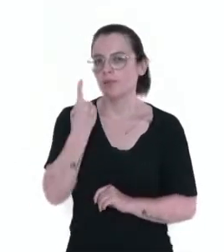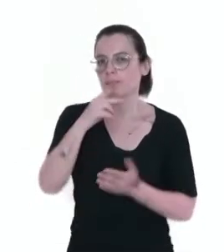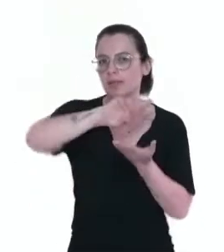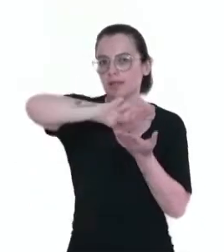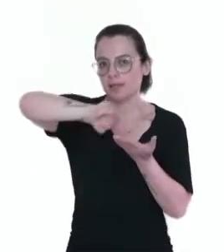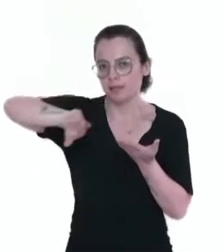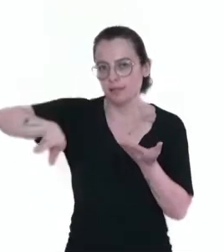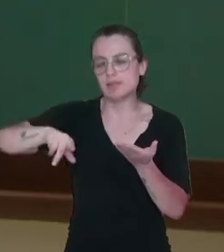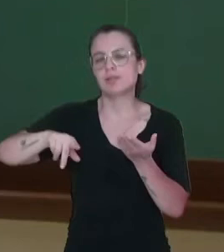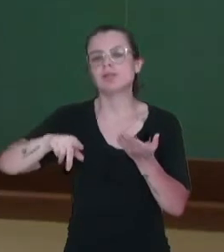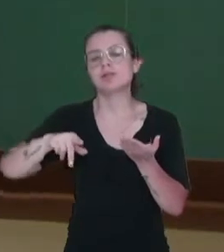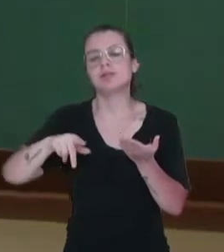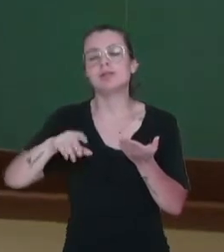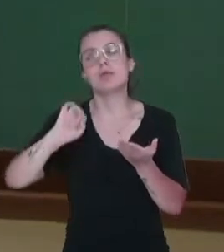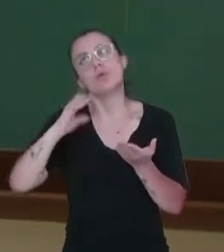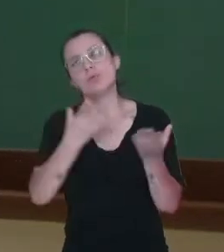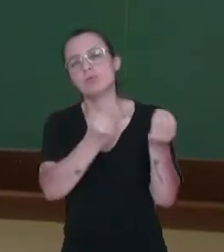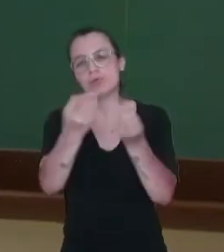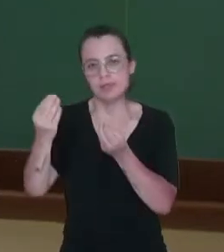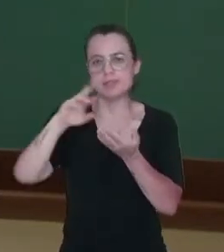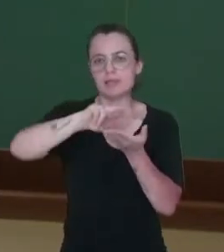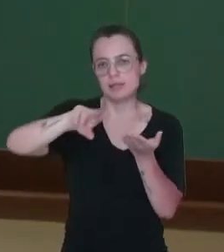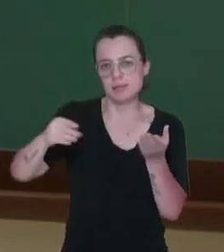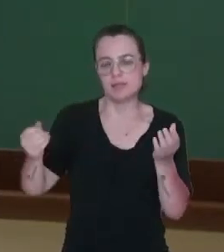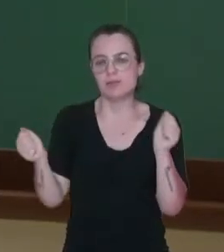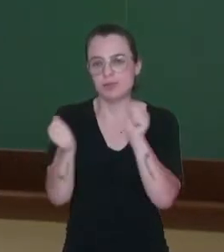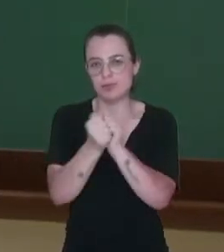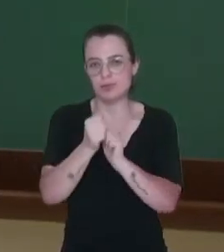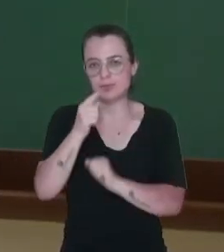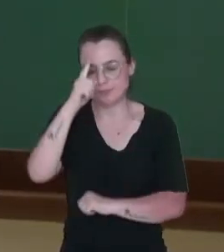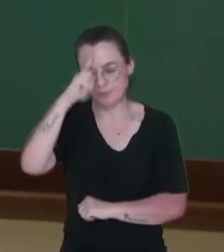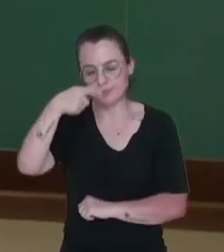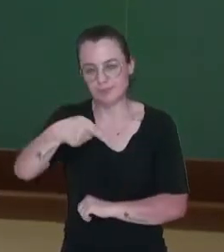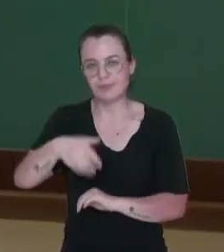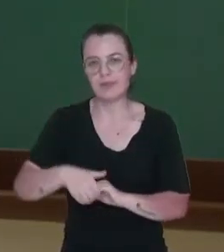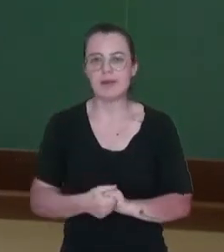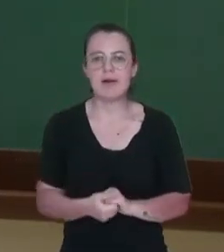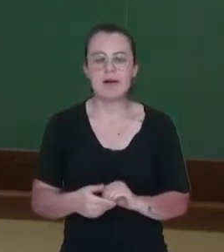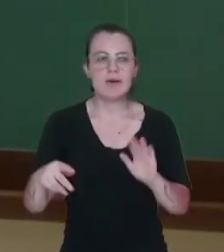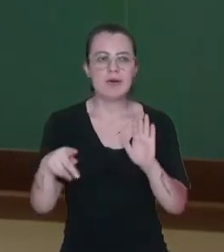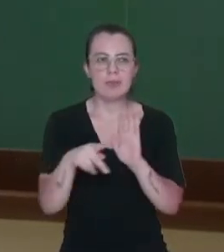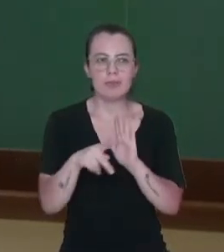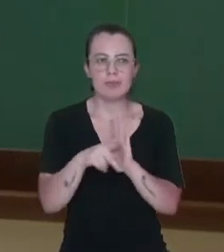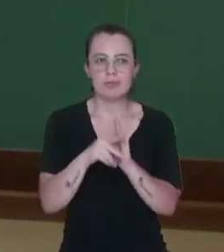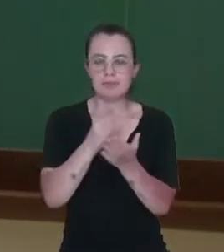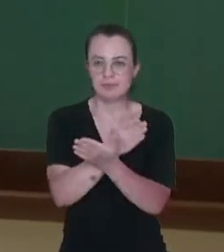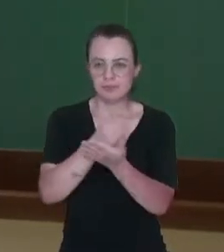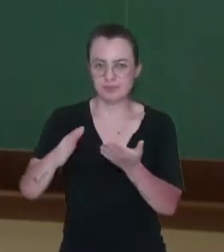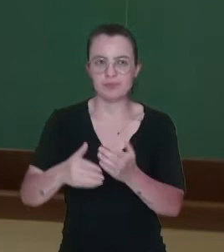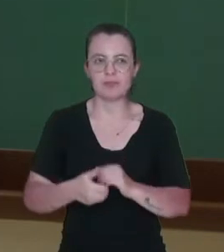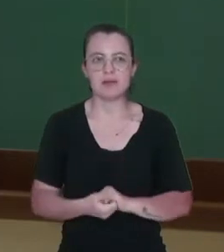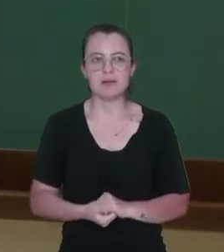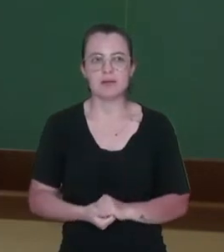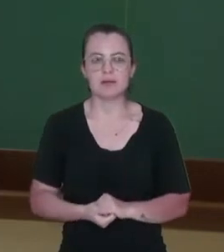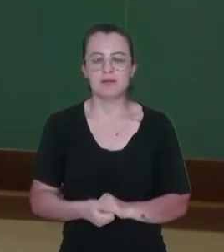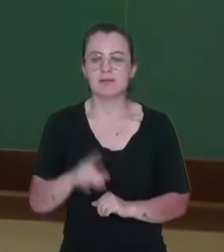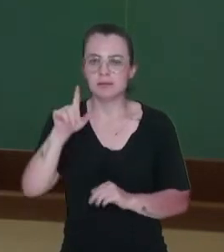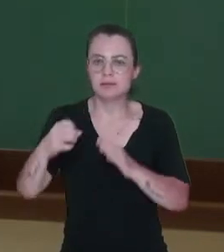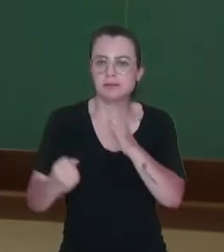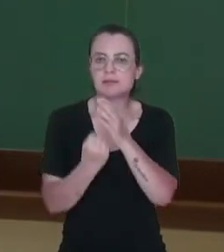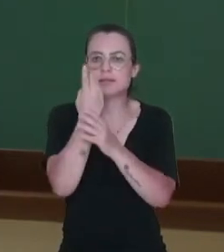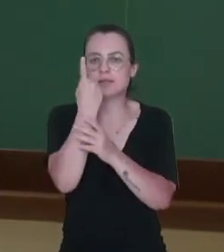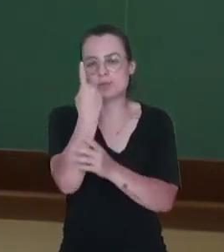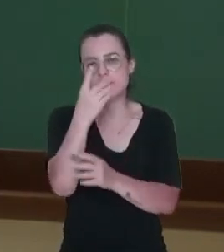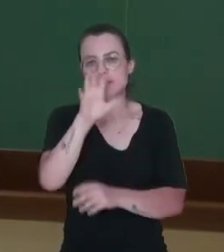foram estabelecidas para estabelecer, portanto, essa divisão. Então criar uma